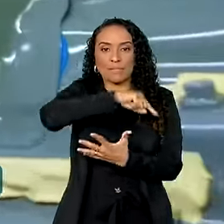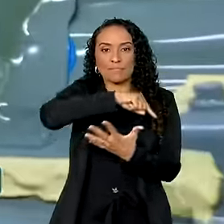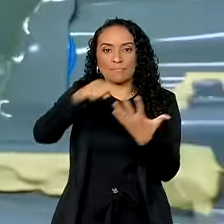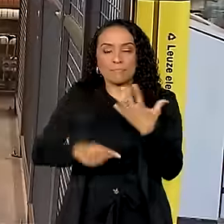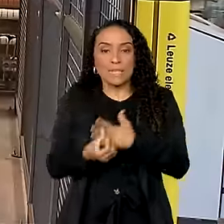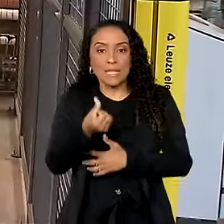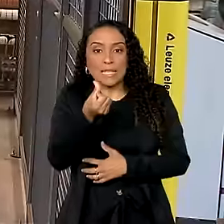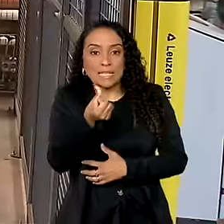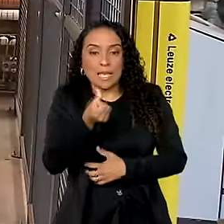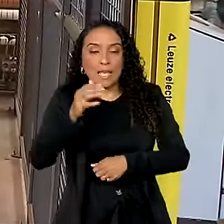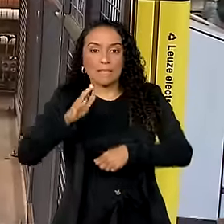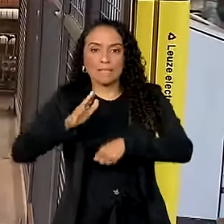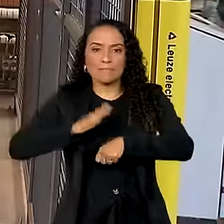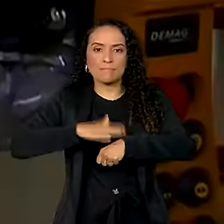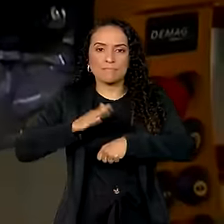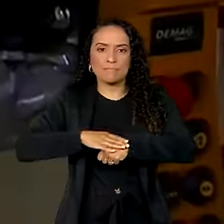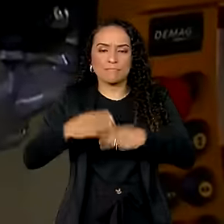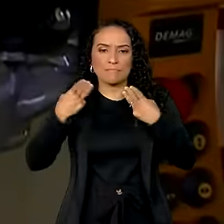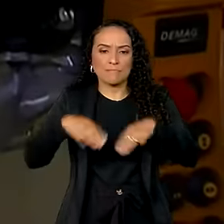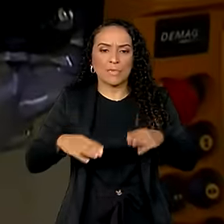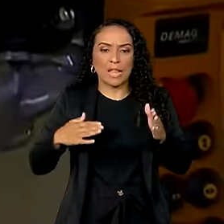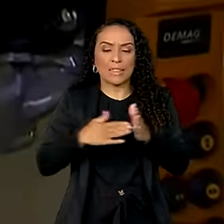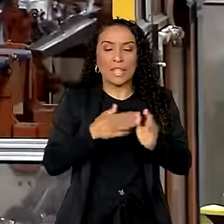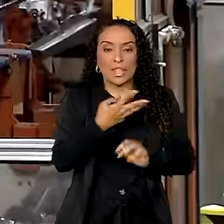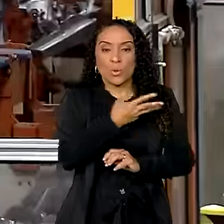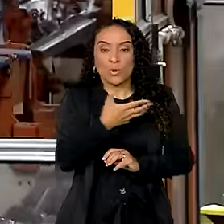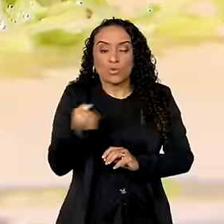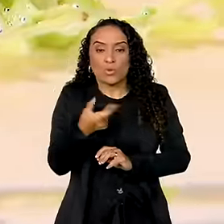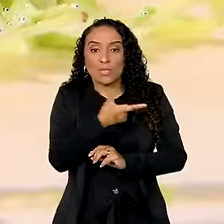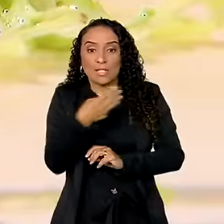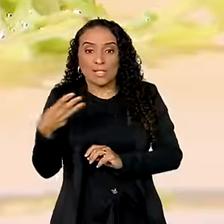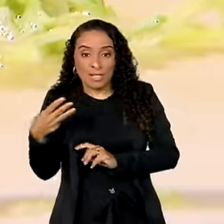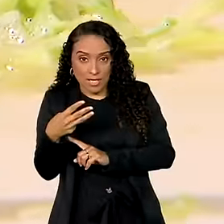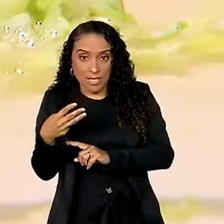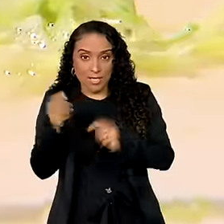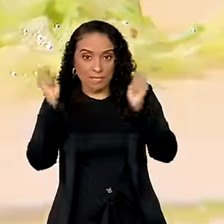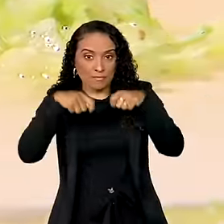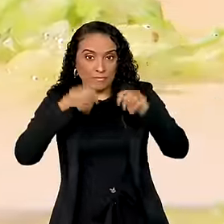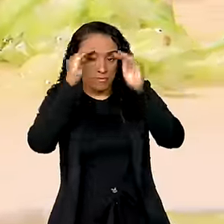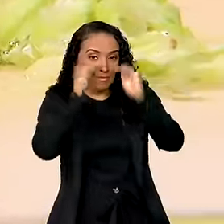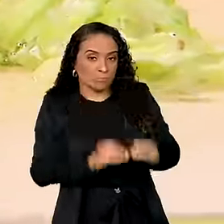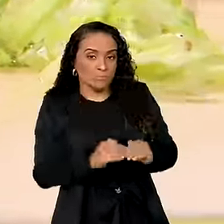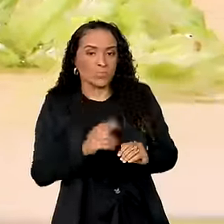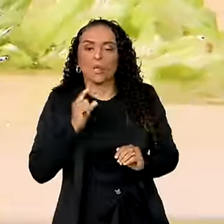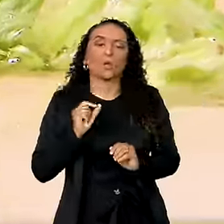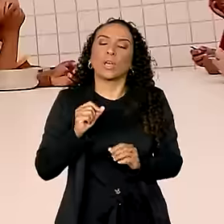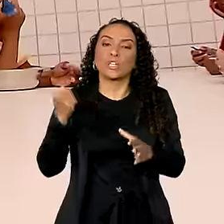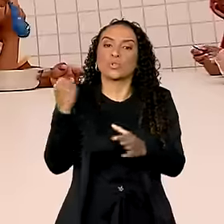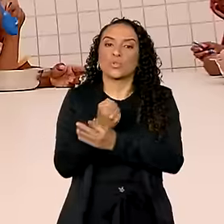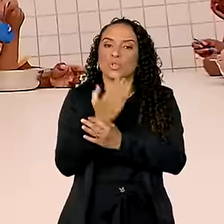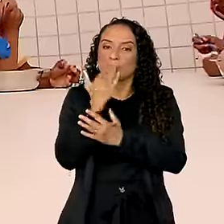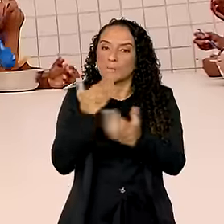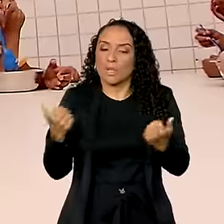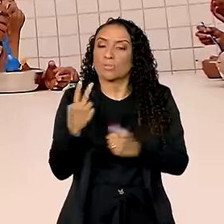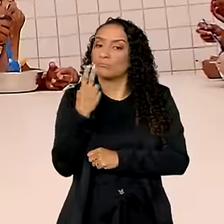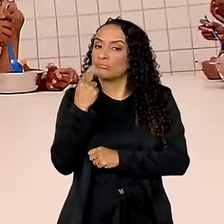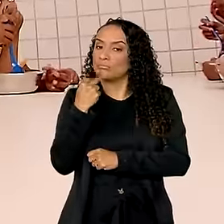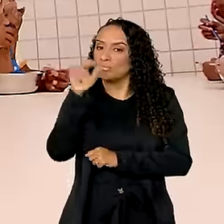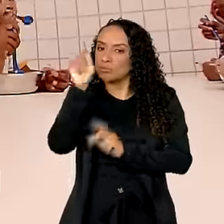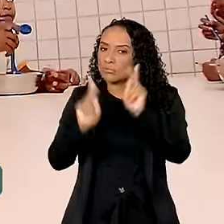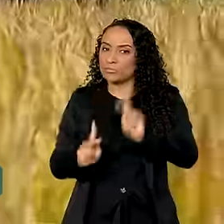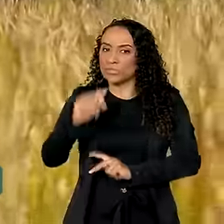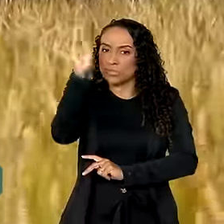que trazem metas a serem cumpridas até 2033. Uma delas visa garantir a segurança alimentar e nutricional dos